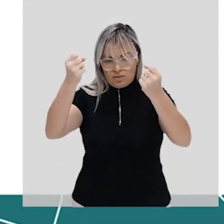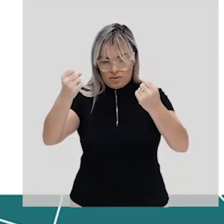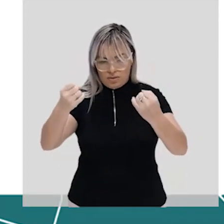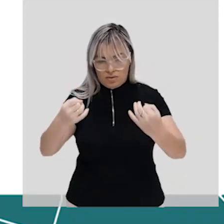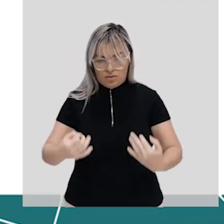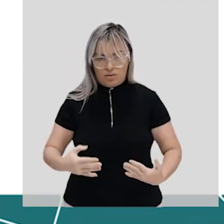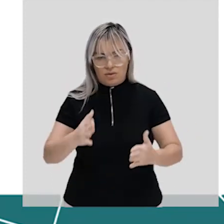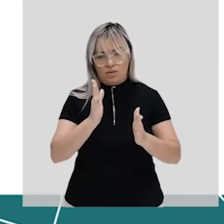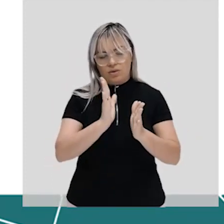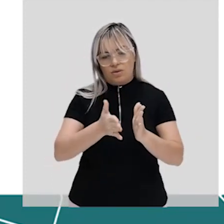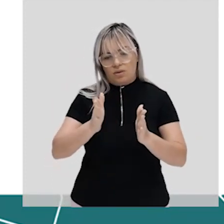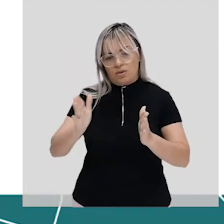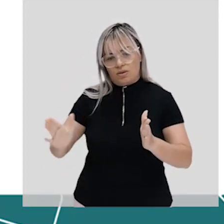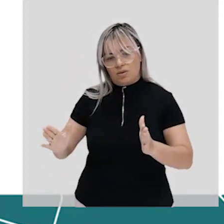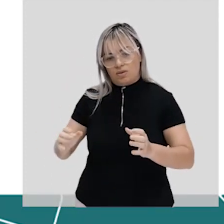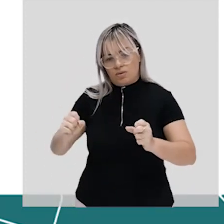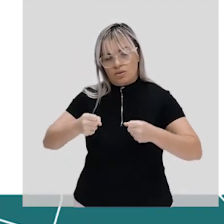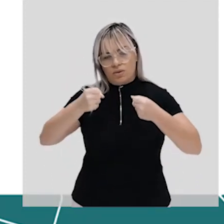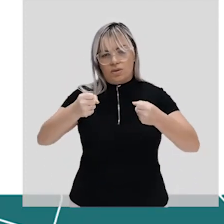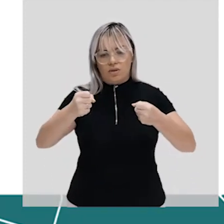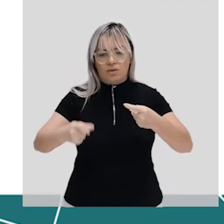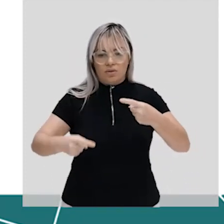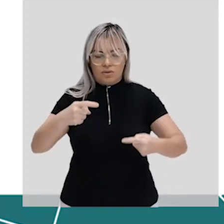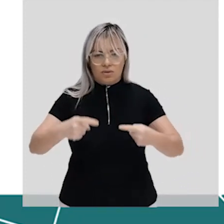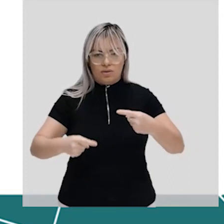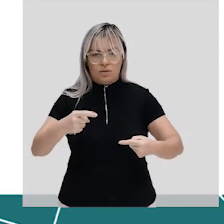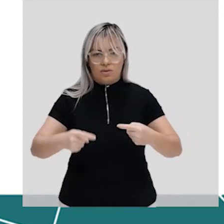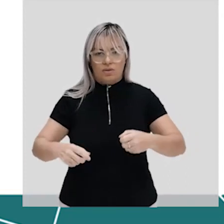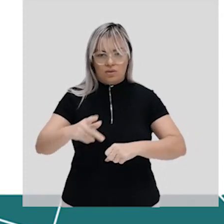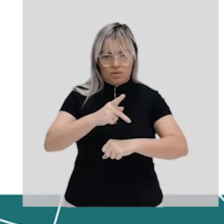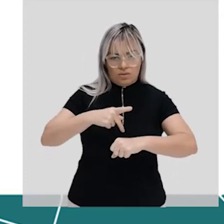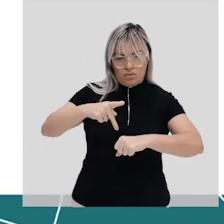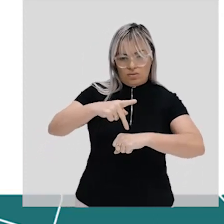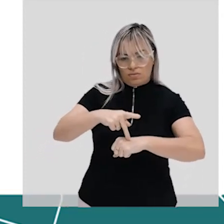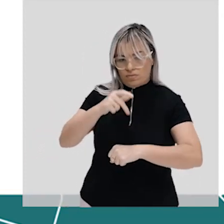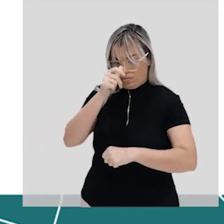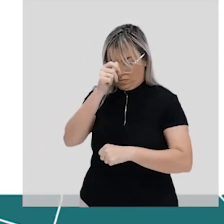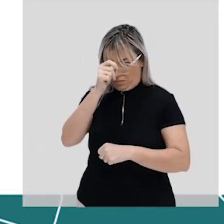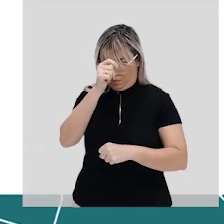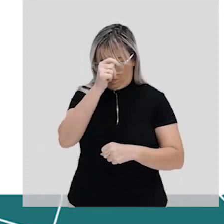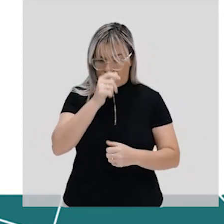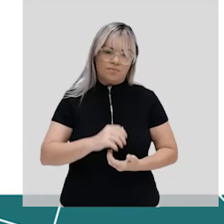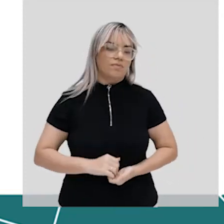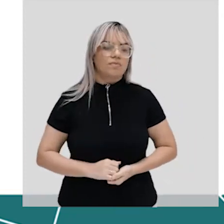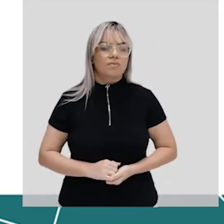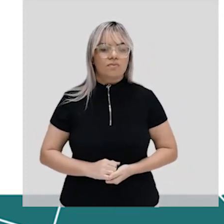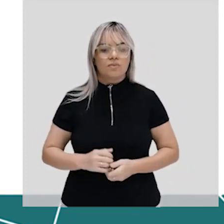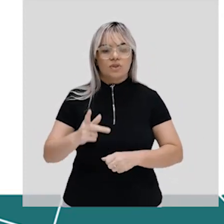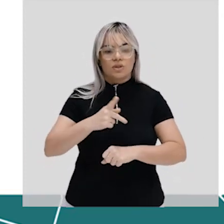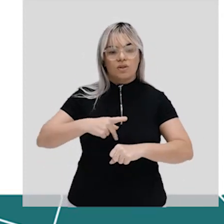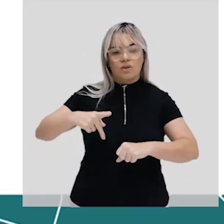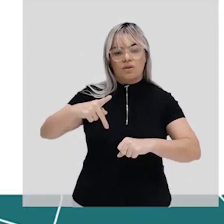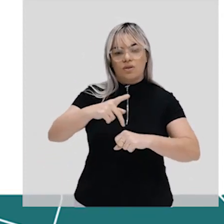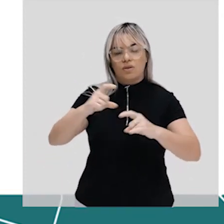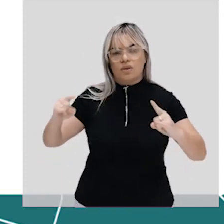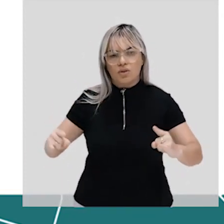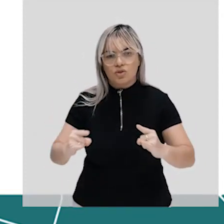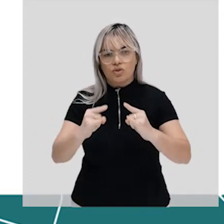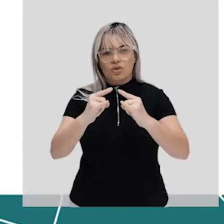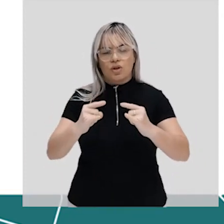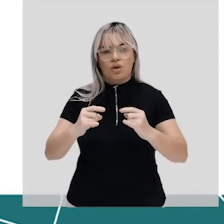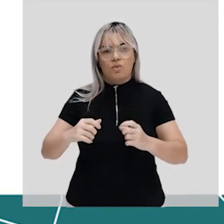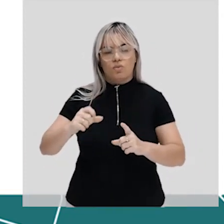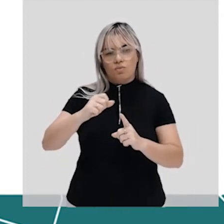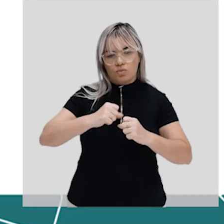começo dizendo para você que sociologicamente falando o Estado é uma instituição social já anota isso?